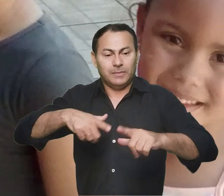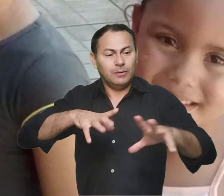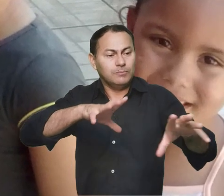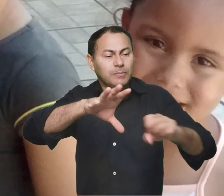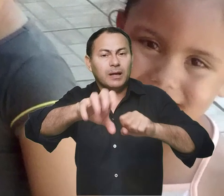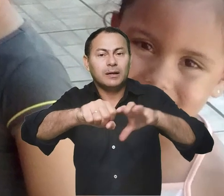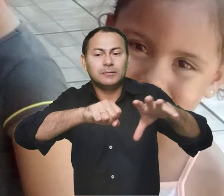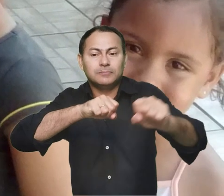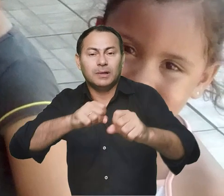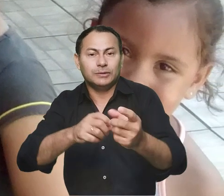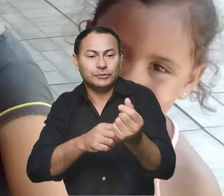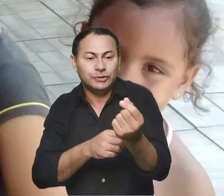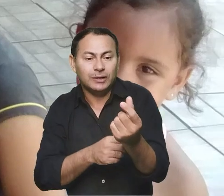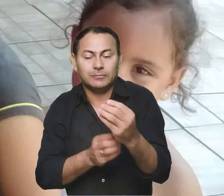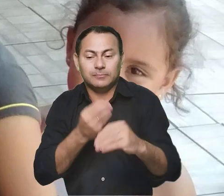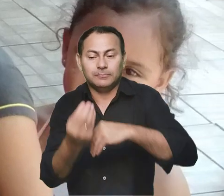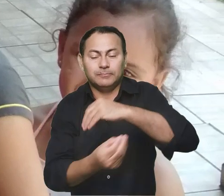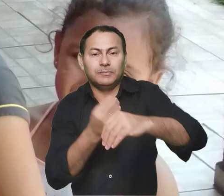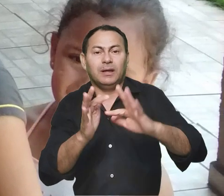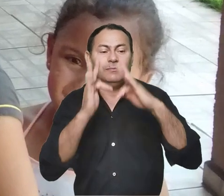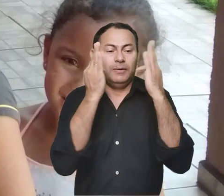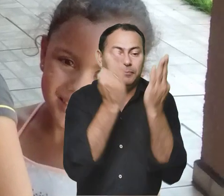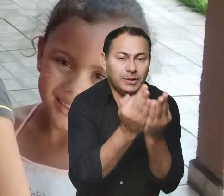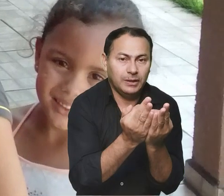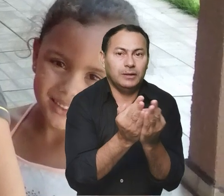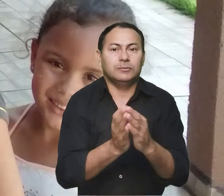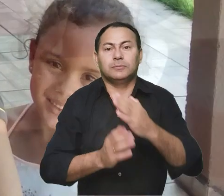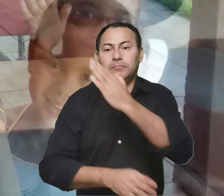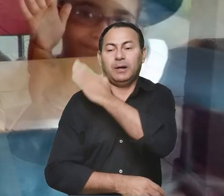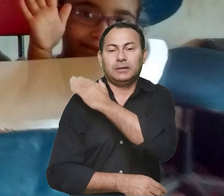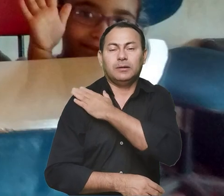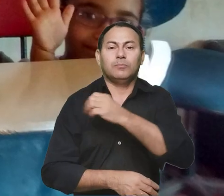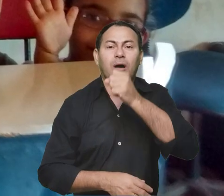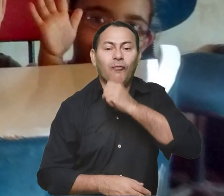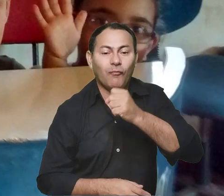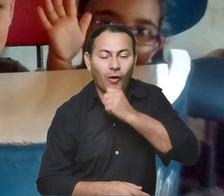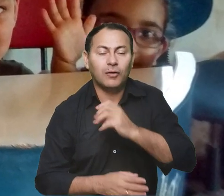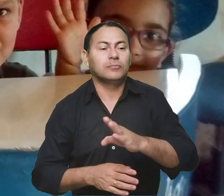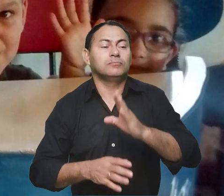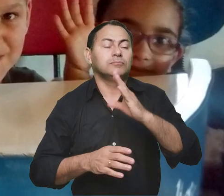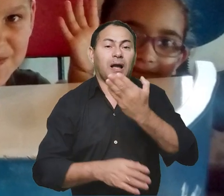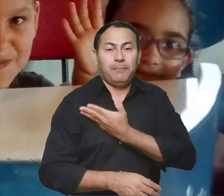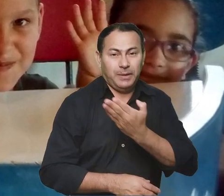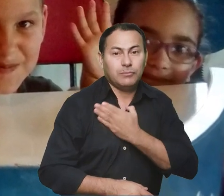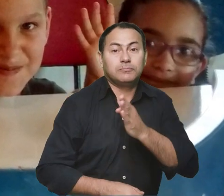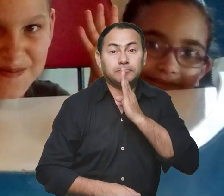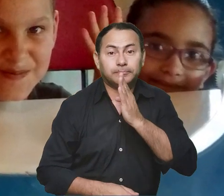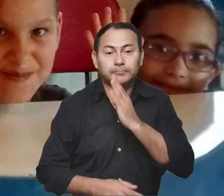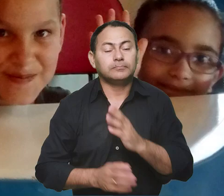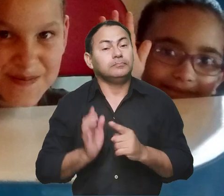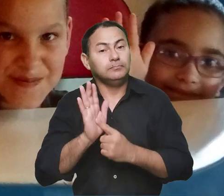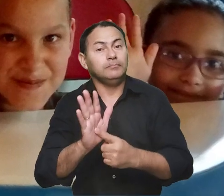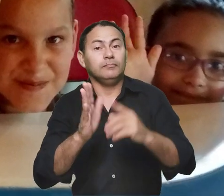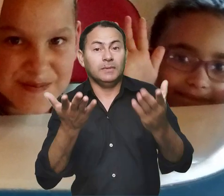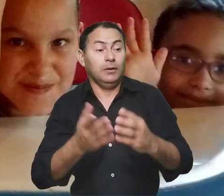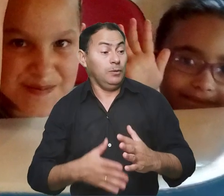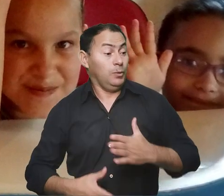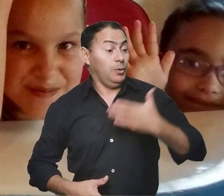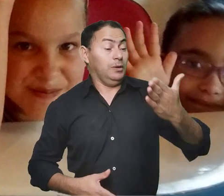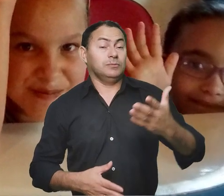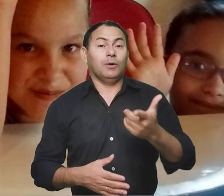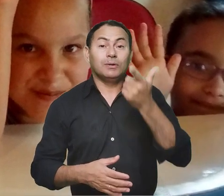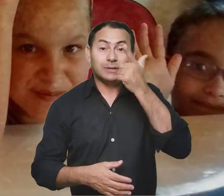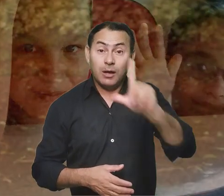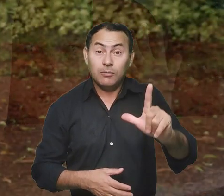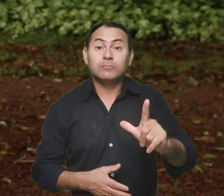trabalho arrecadando dinheiro, envolvendo os pais, envolvendo os padrinhos, os avós e conhecidos. E o resultado foi